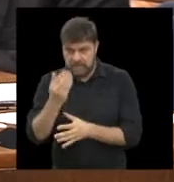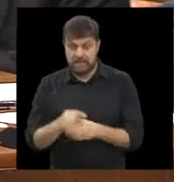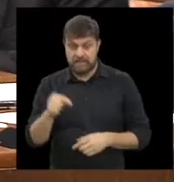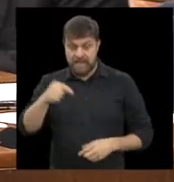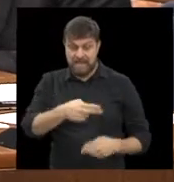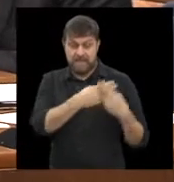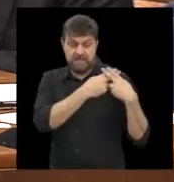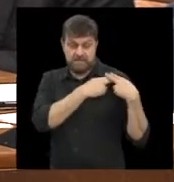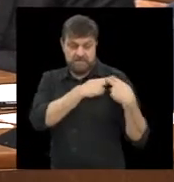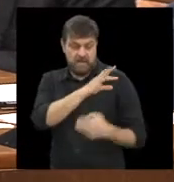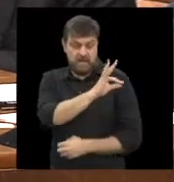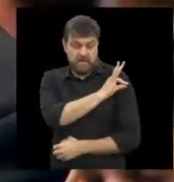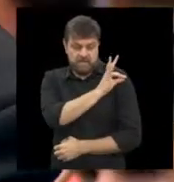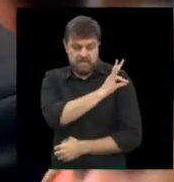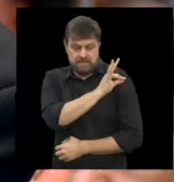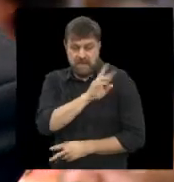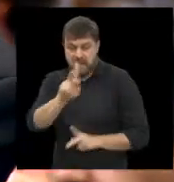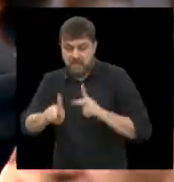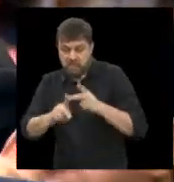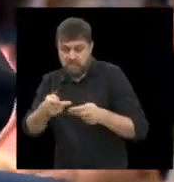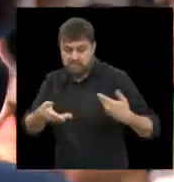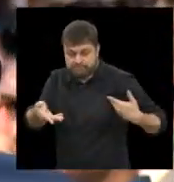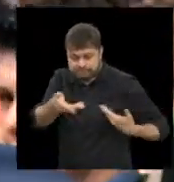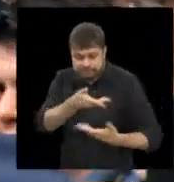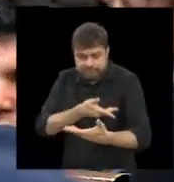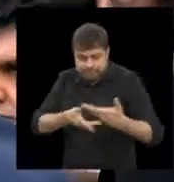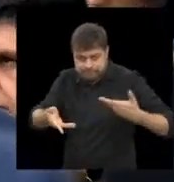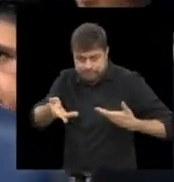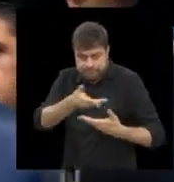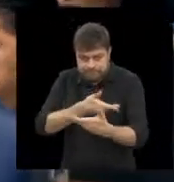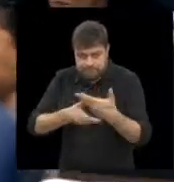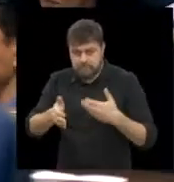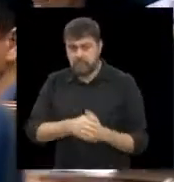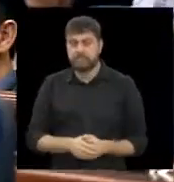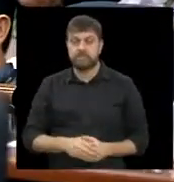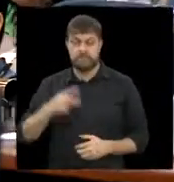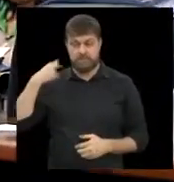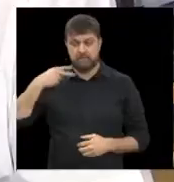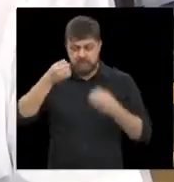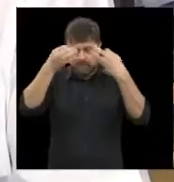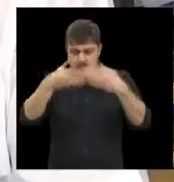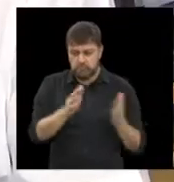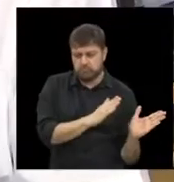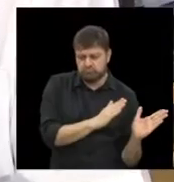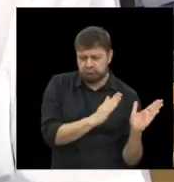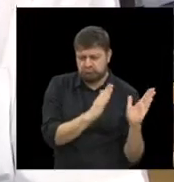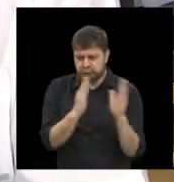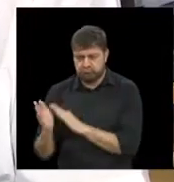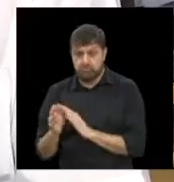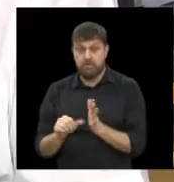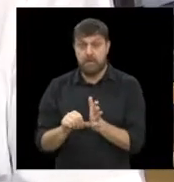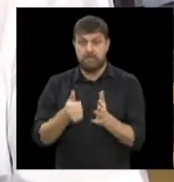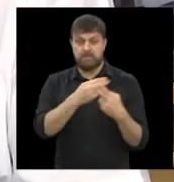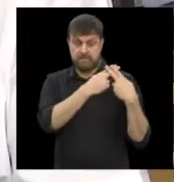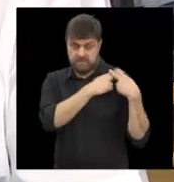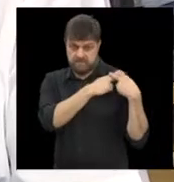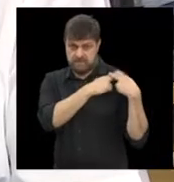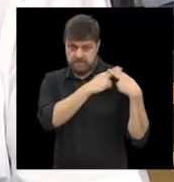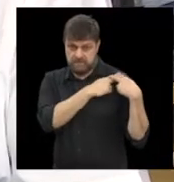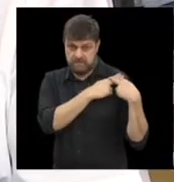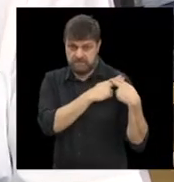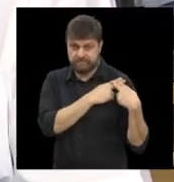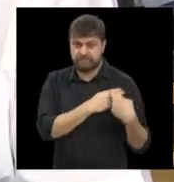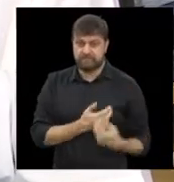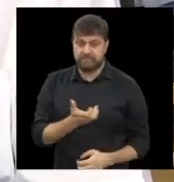executivo e a população. O vereador explicou as etapas desse processo. A primeira tarefa é buscar